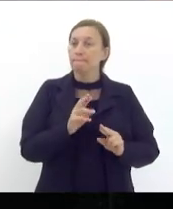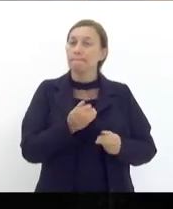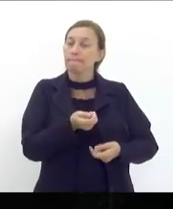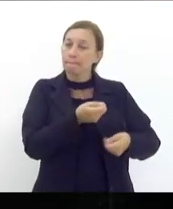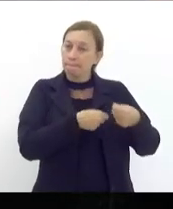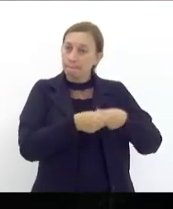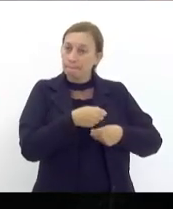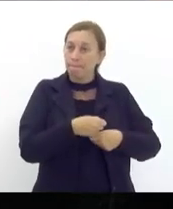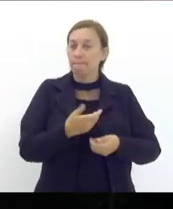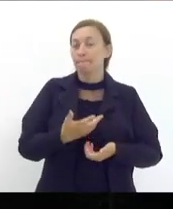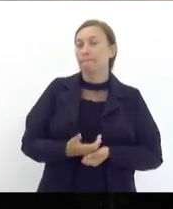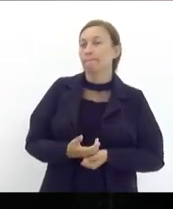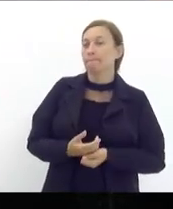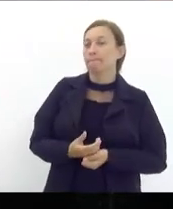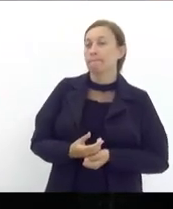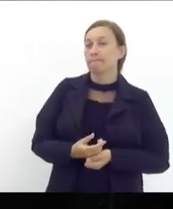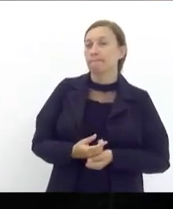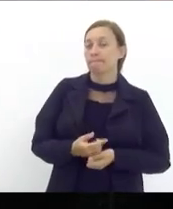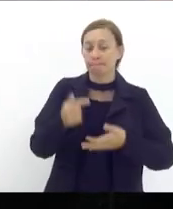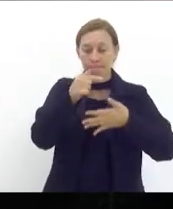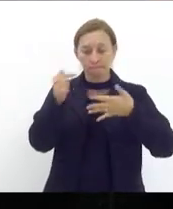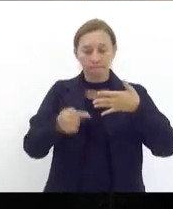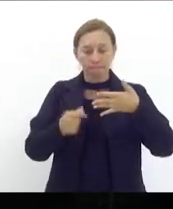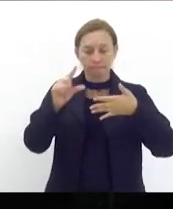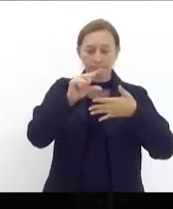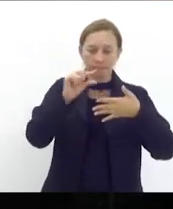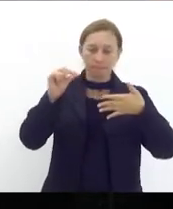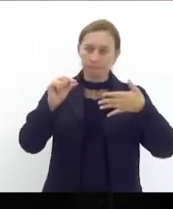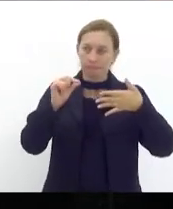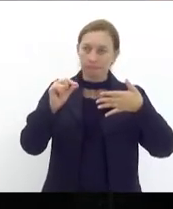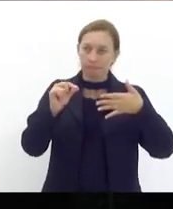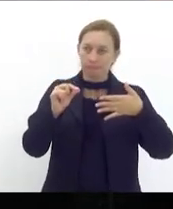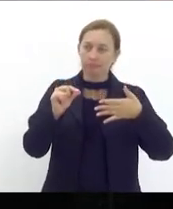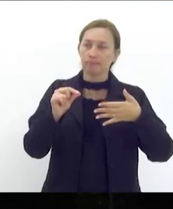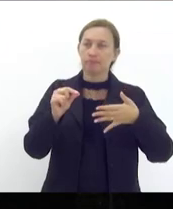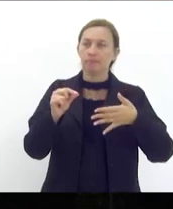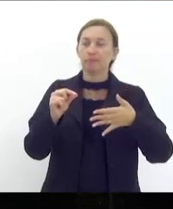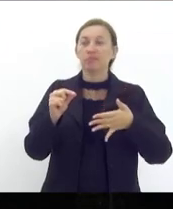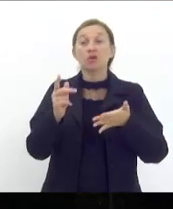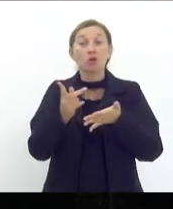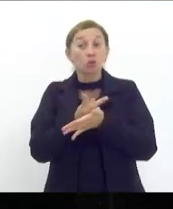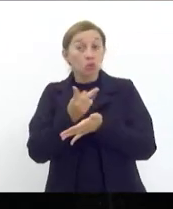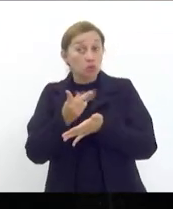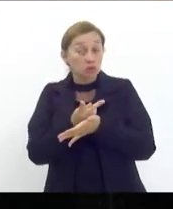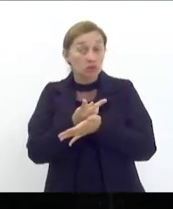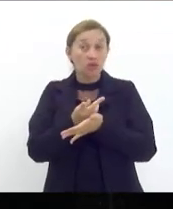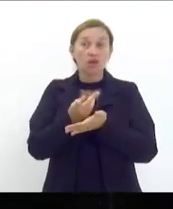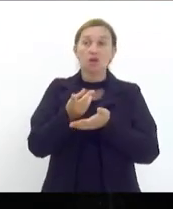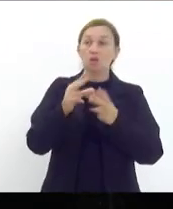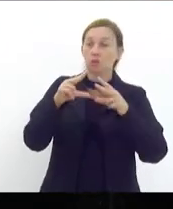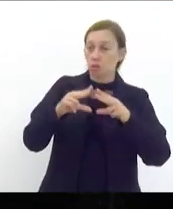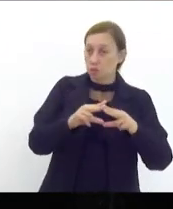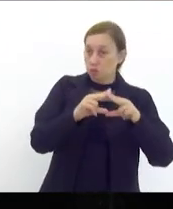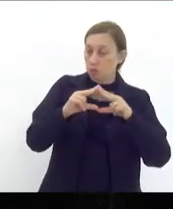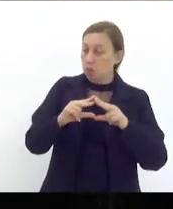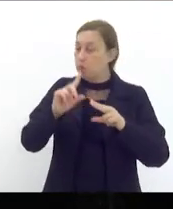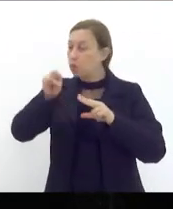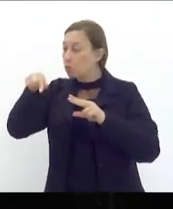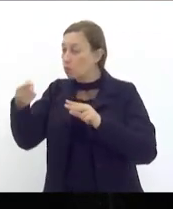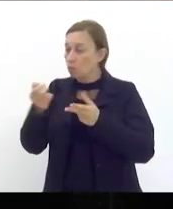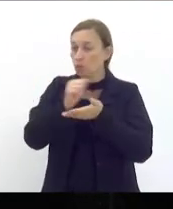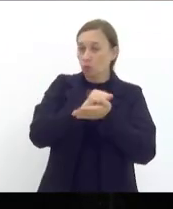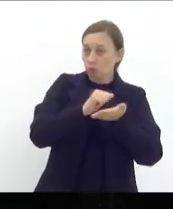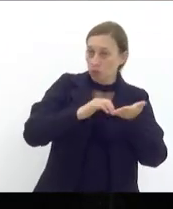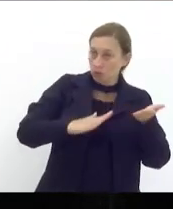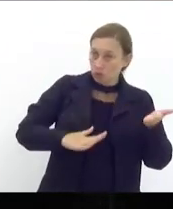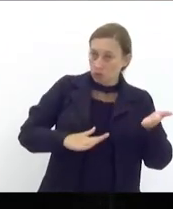e uma delas fala justamente sobre o desmantenamento descomissionamento a reciclagem dentre outras atividades